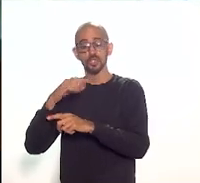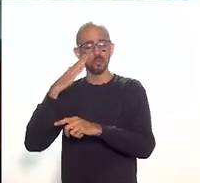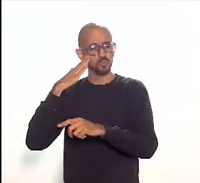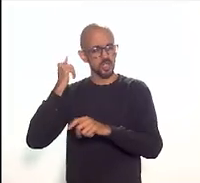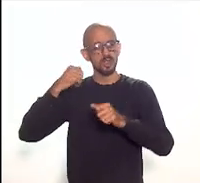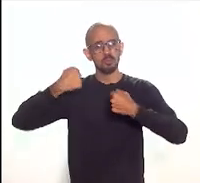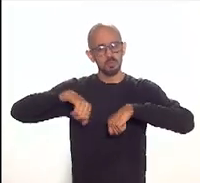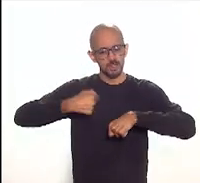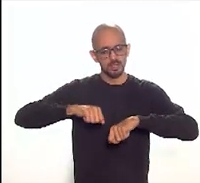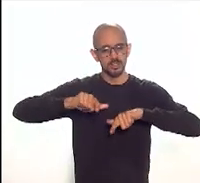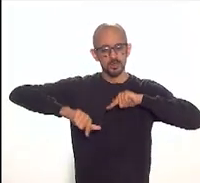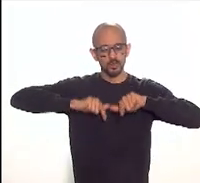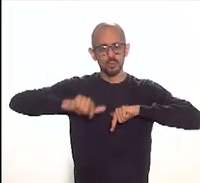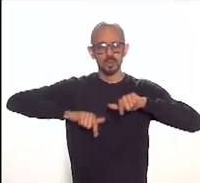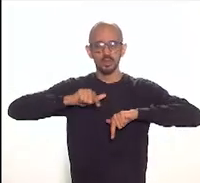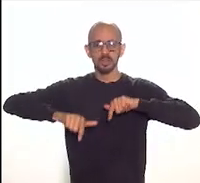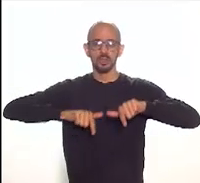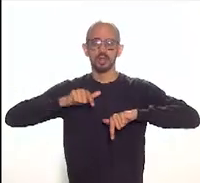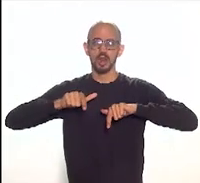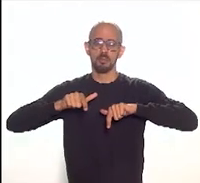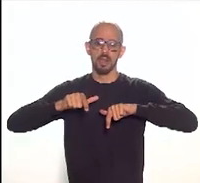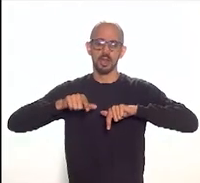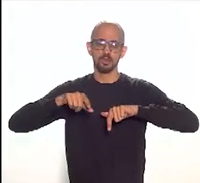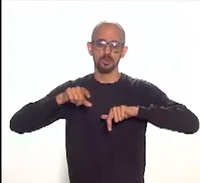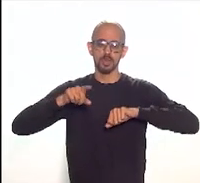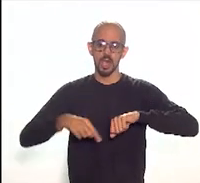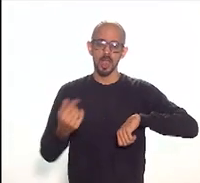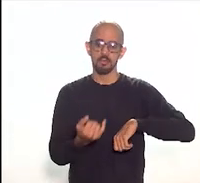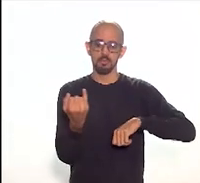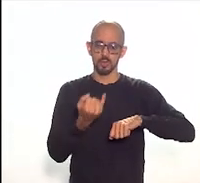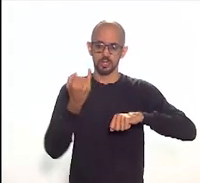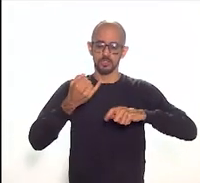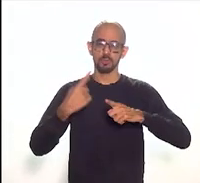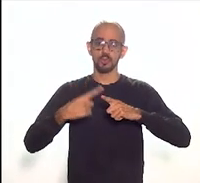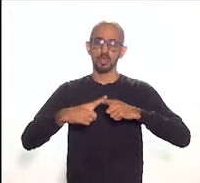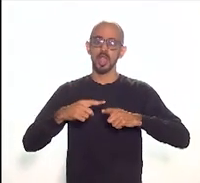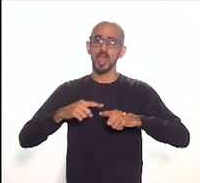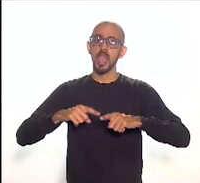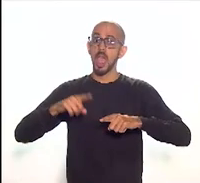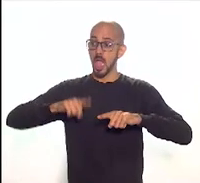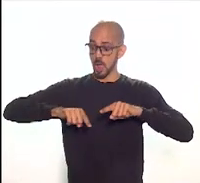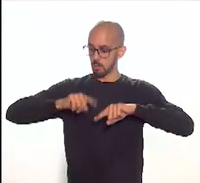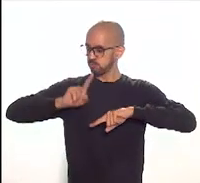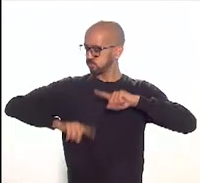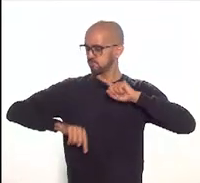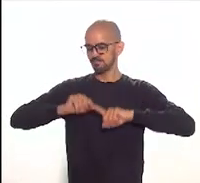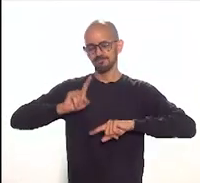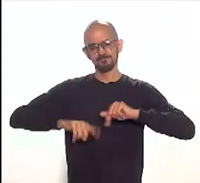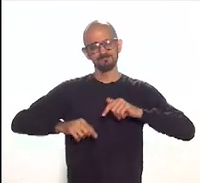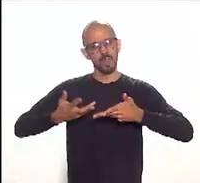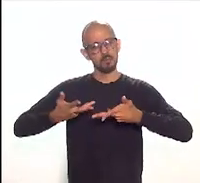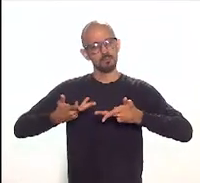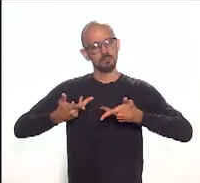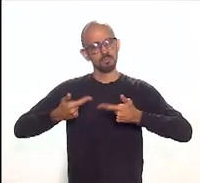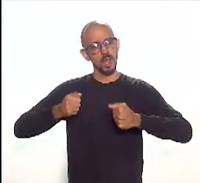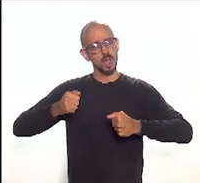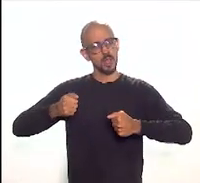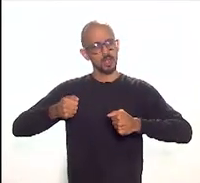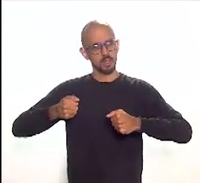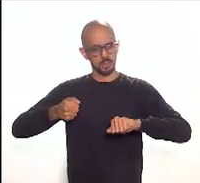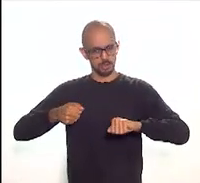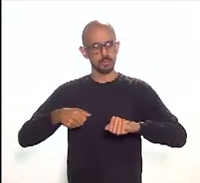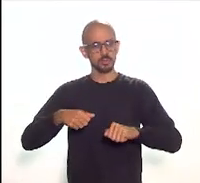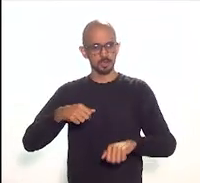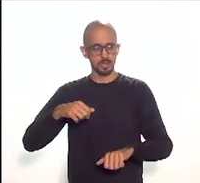muito dimensionado para valorizar, porque é um patrimônio muito rico e que, enfim, tem